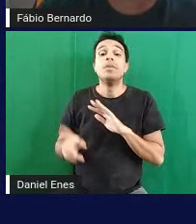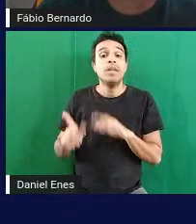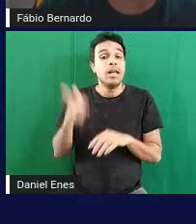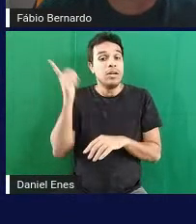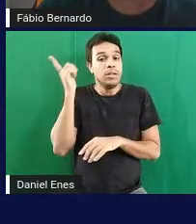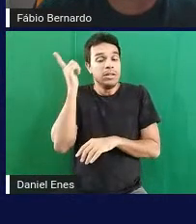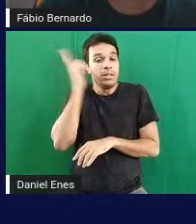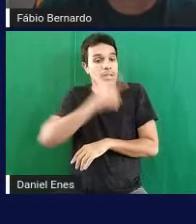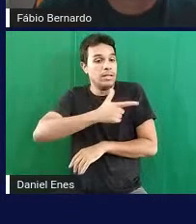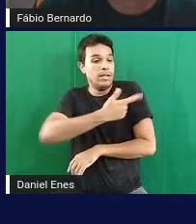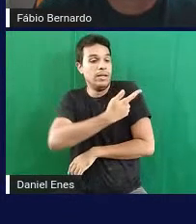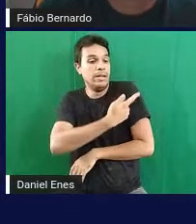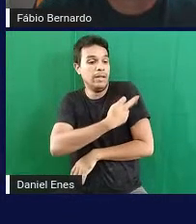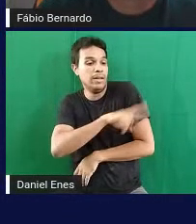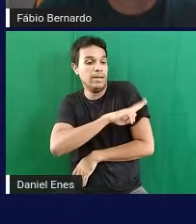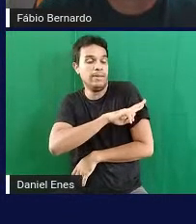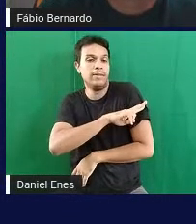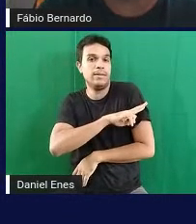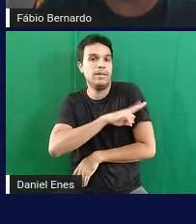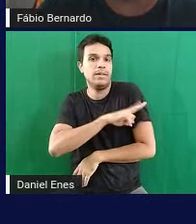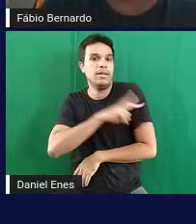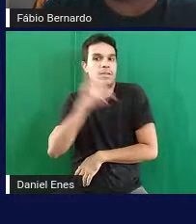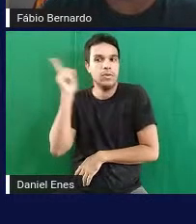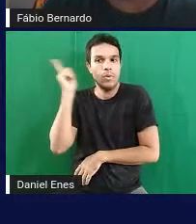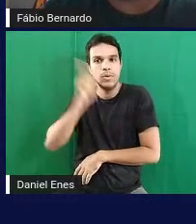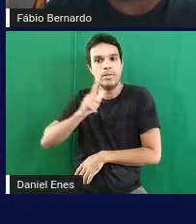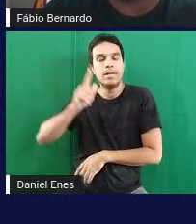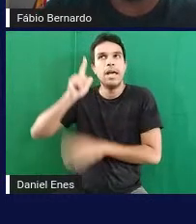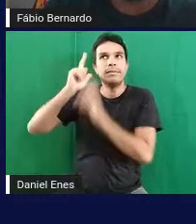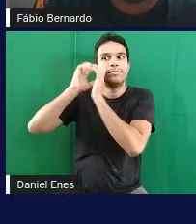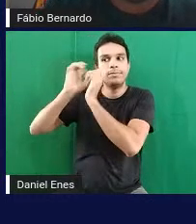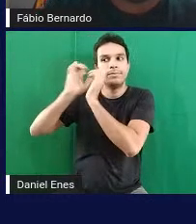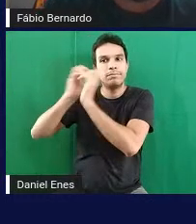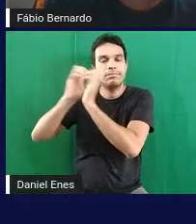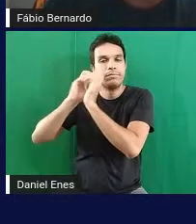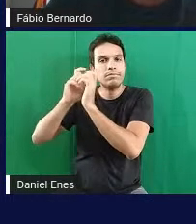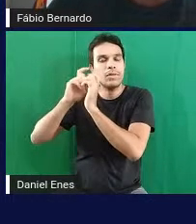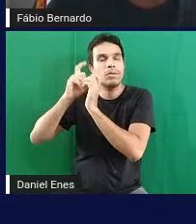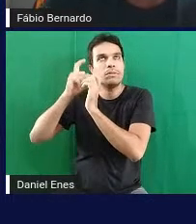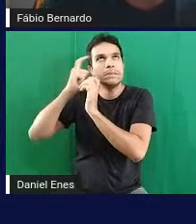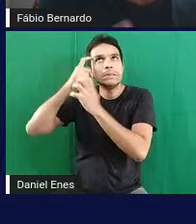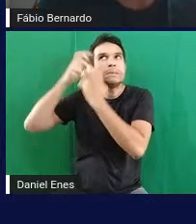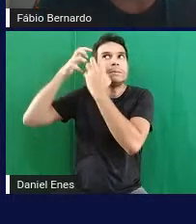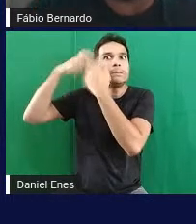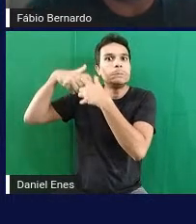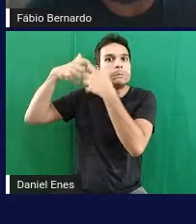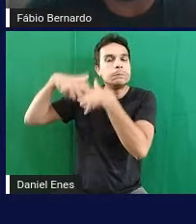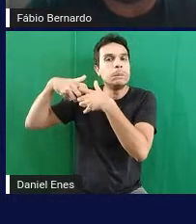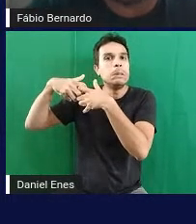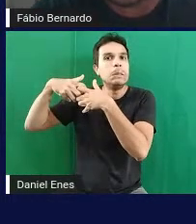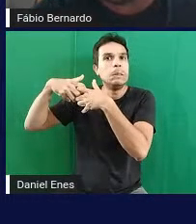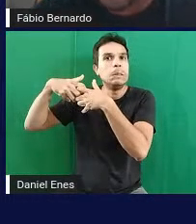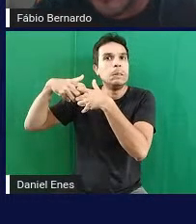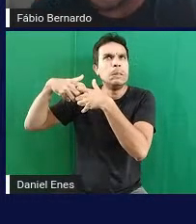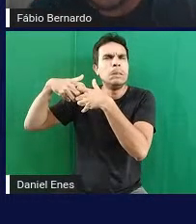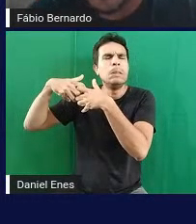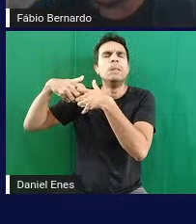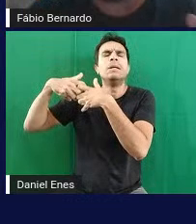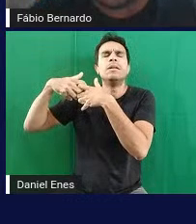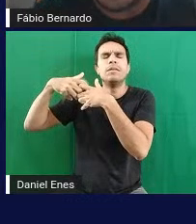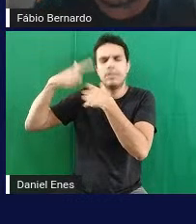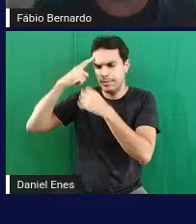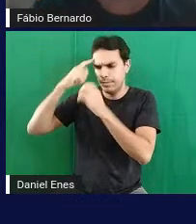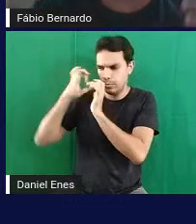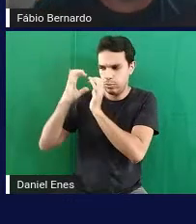desenvolver um raciocínio lógico um raciocínio ele tem um raciocínio mais apurado aquele